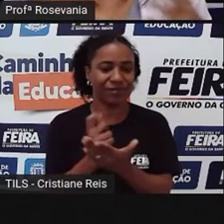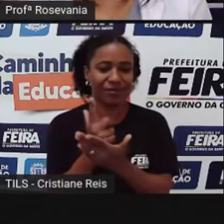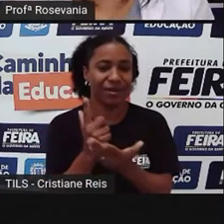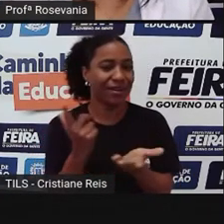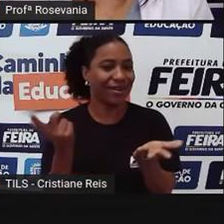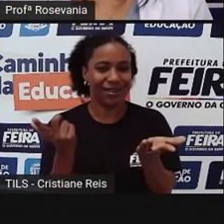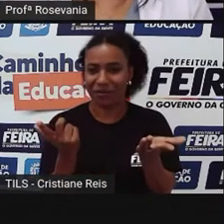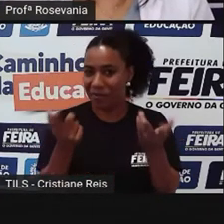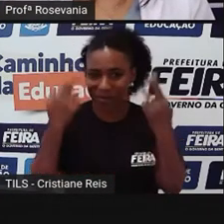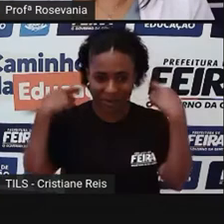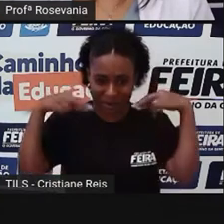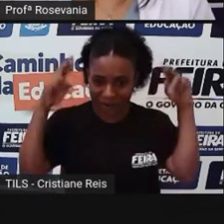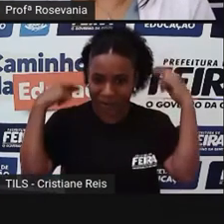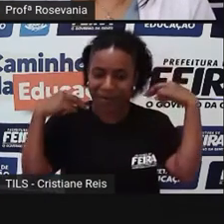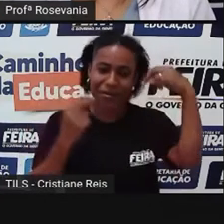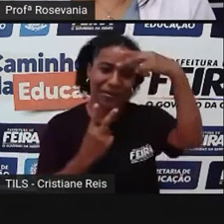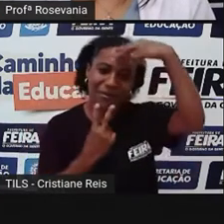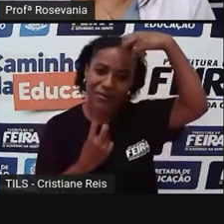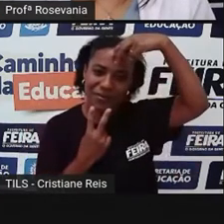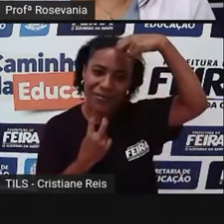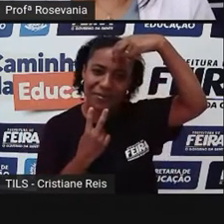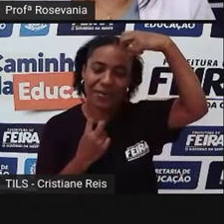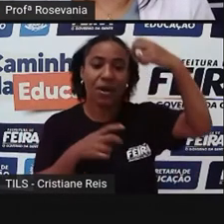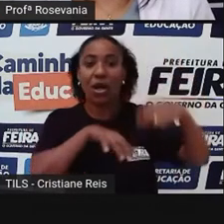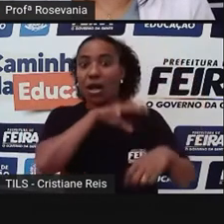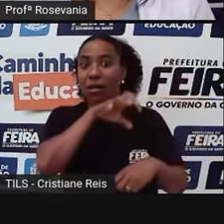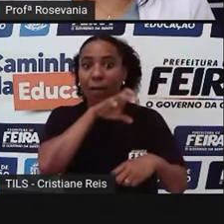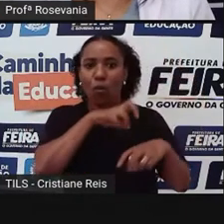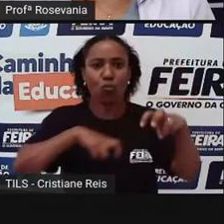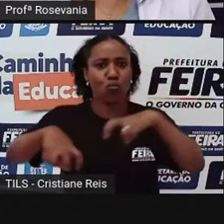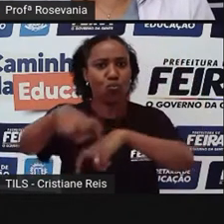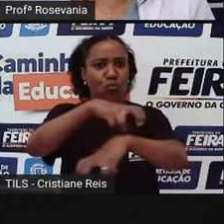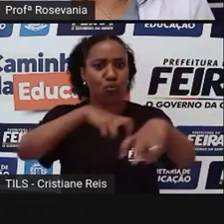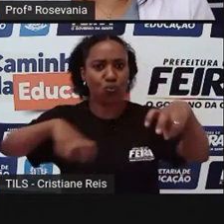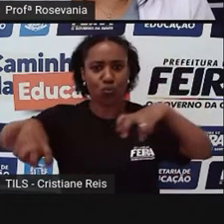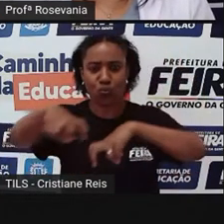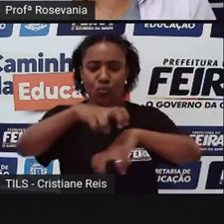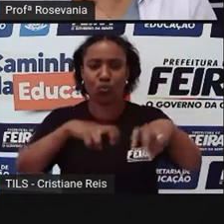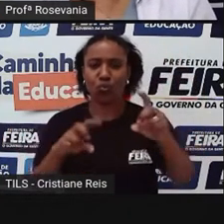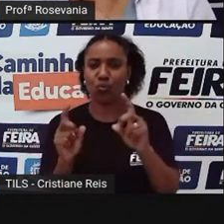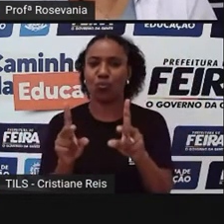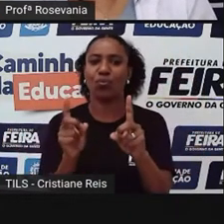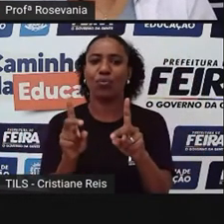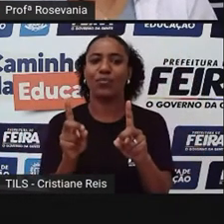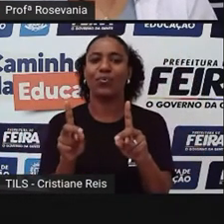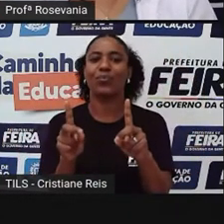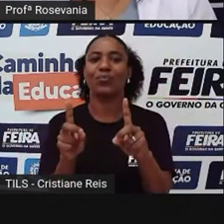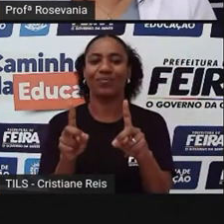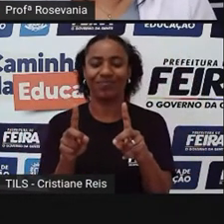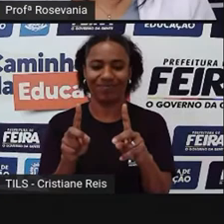dos animais, né, de modo geral. Então, essa feira tinha um destaque enorme. Aí, hoje, a gente observa